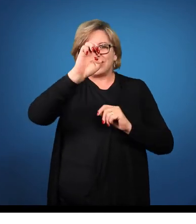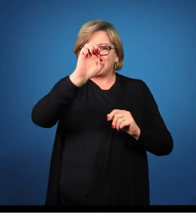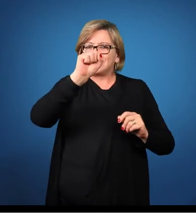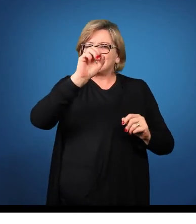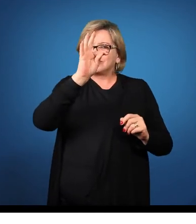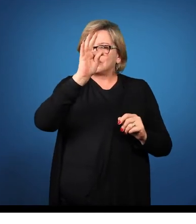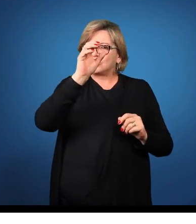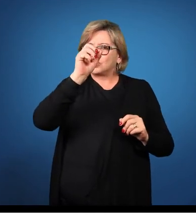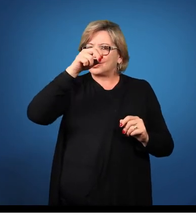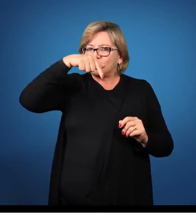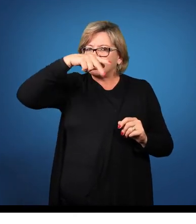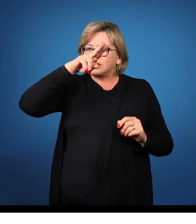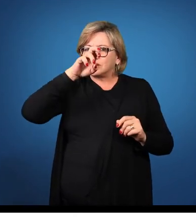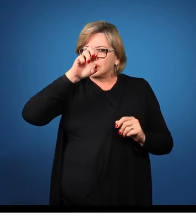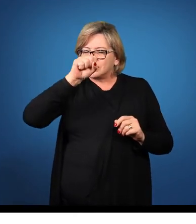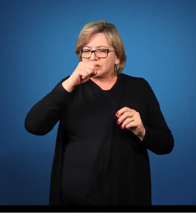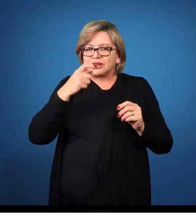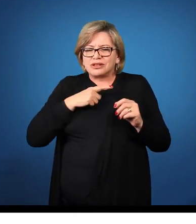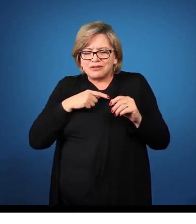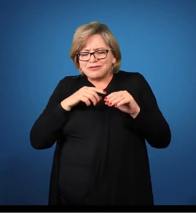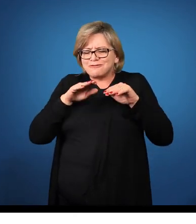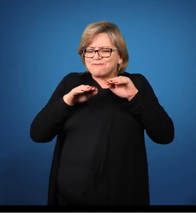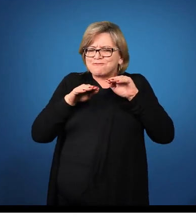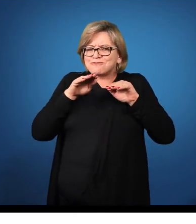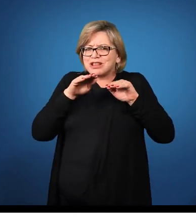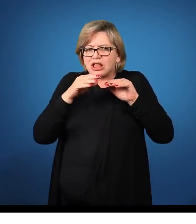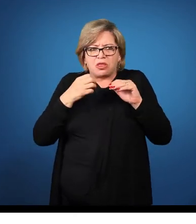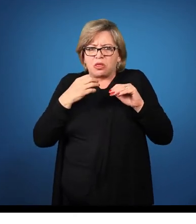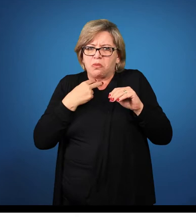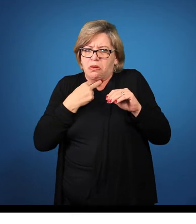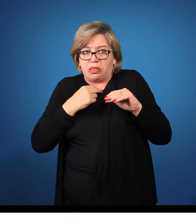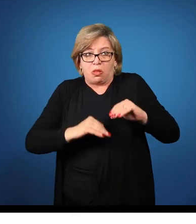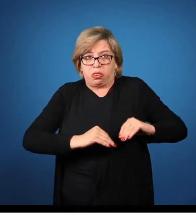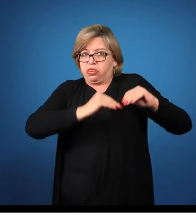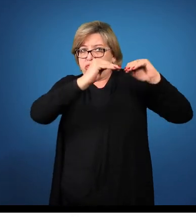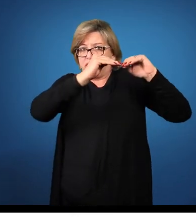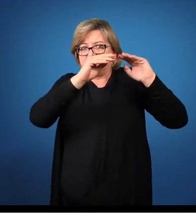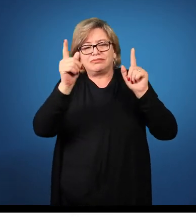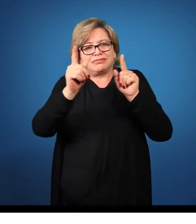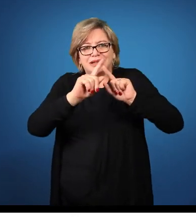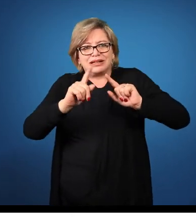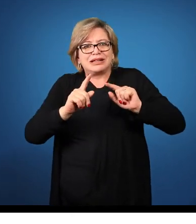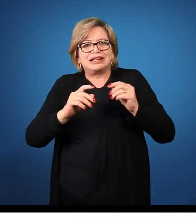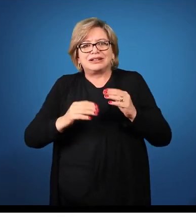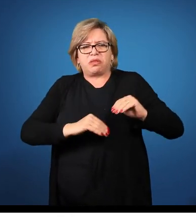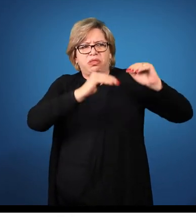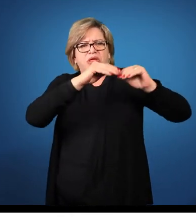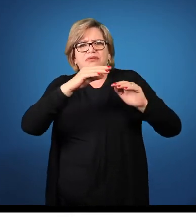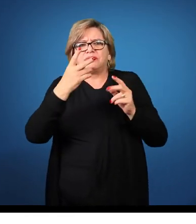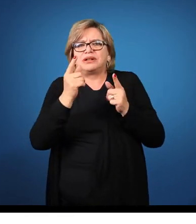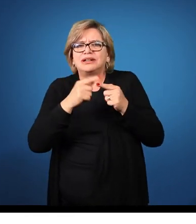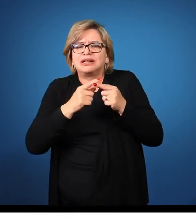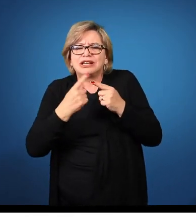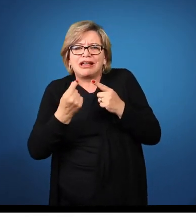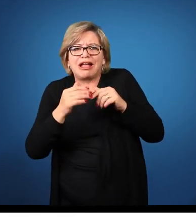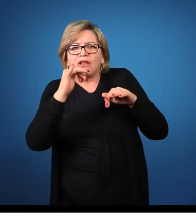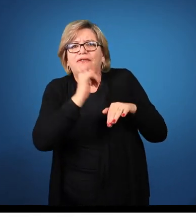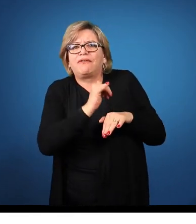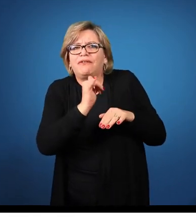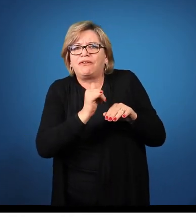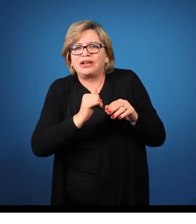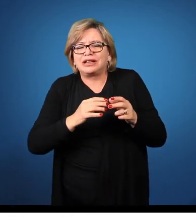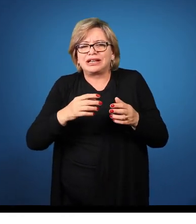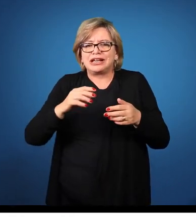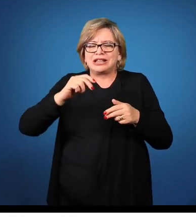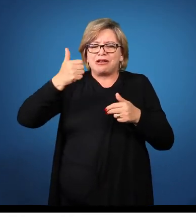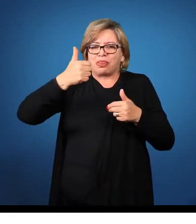Ou seja, nós termos um equilíbrio, nem muito estoque para não ficar dinheiro parado e não